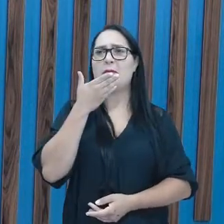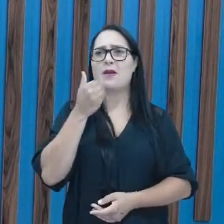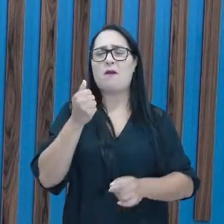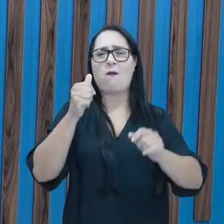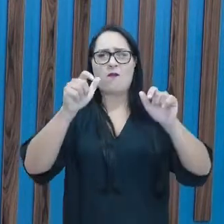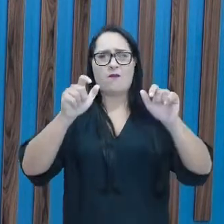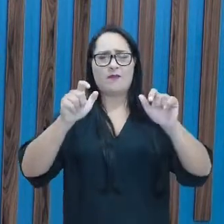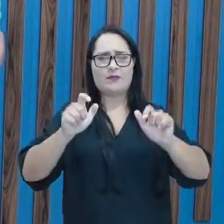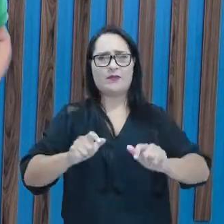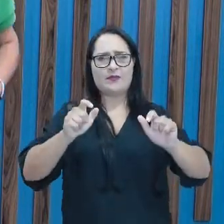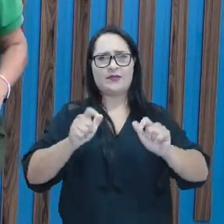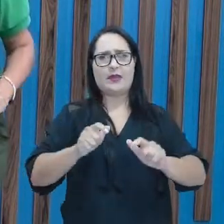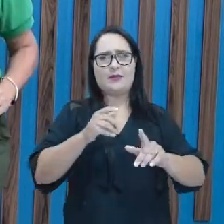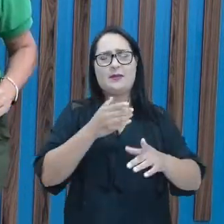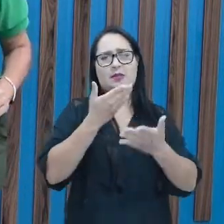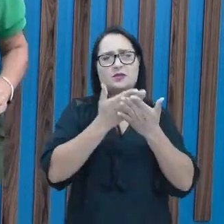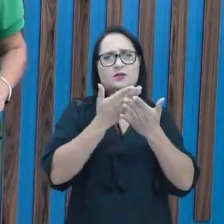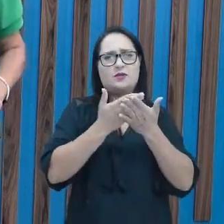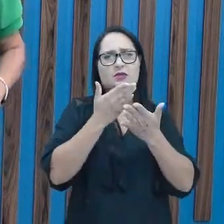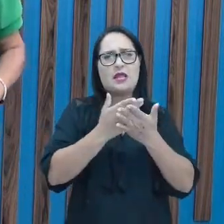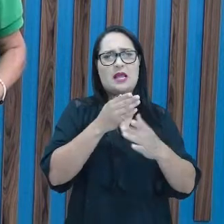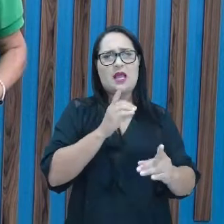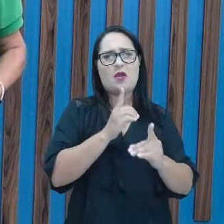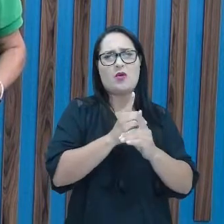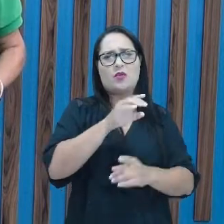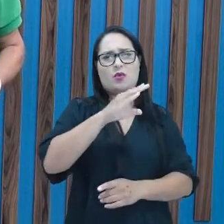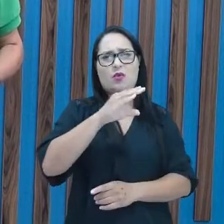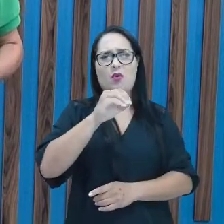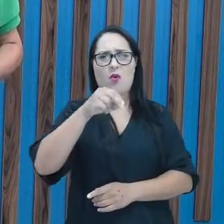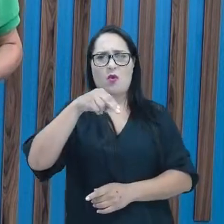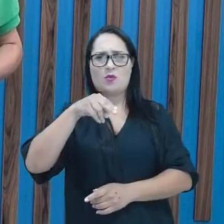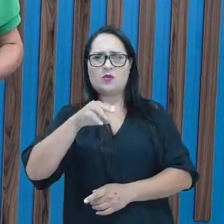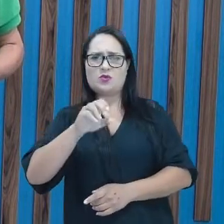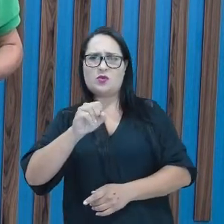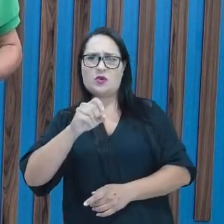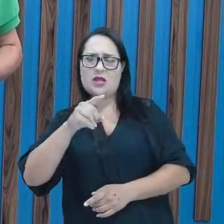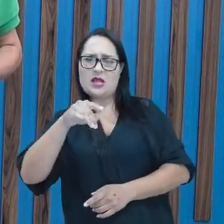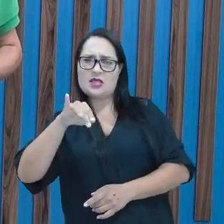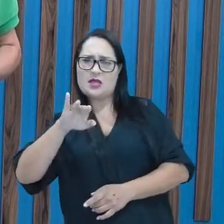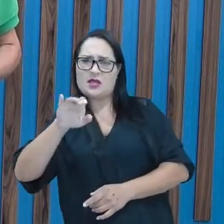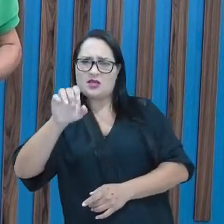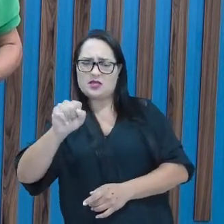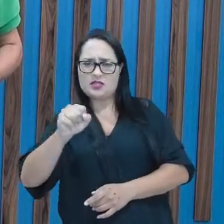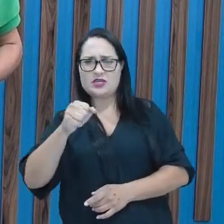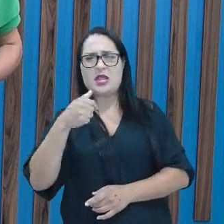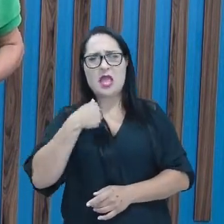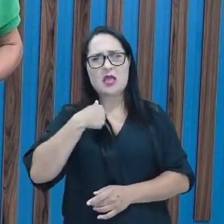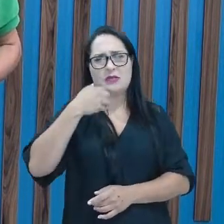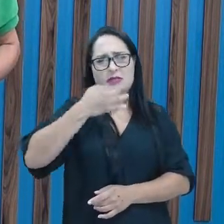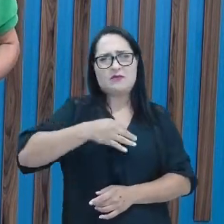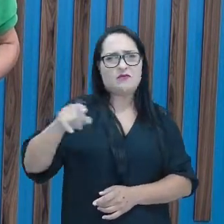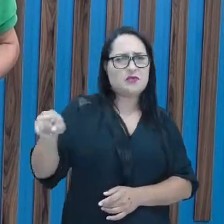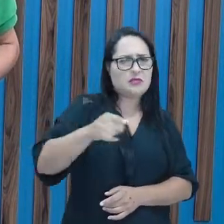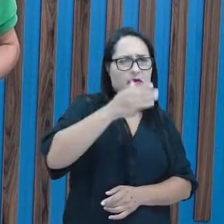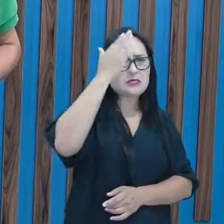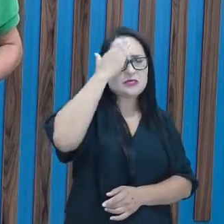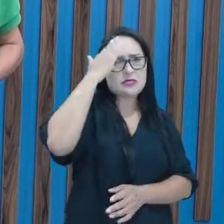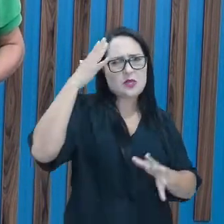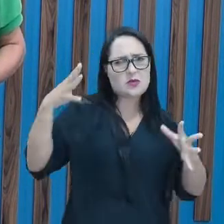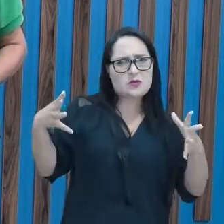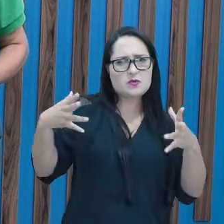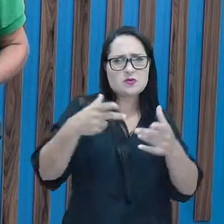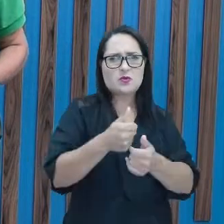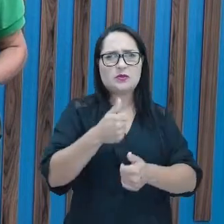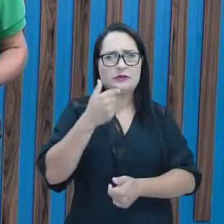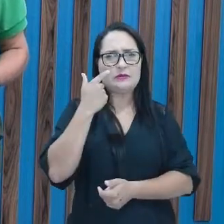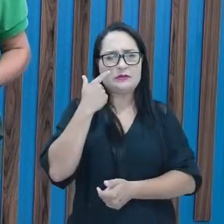para estudar encontros consonantais? Isso mesmo, tenho certeza que você vai entender tudo, tudinho. Fica